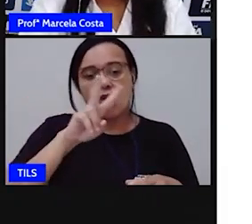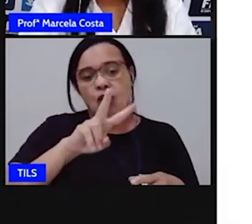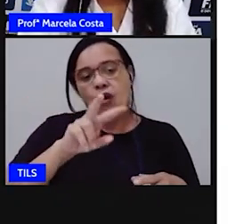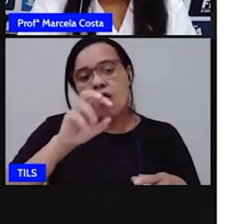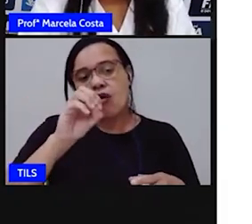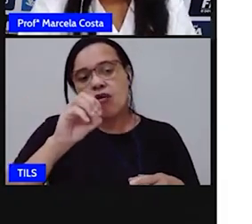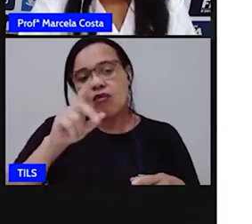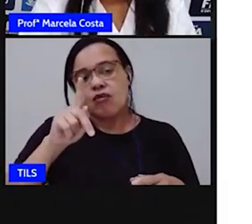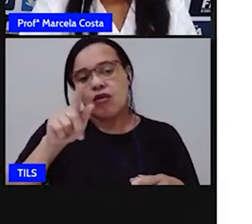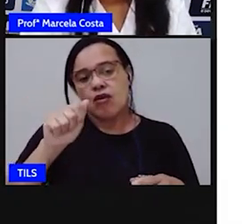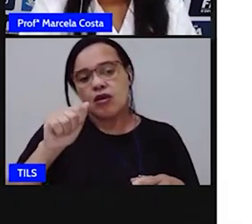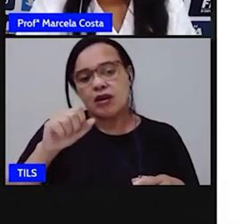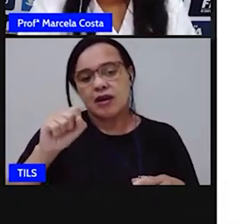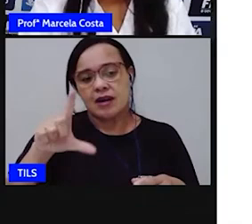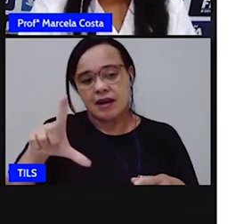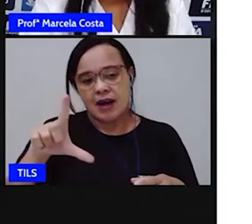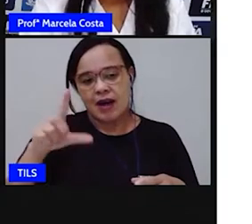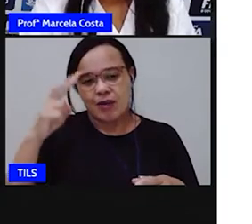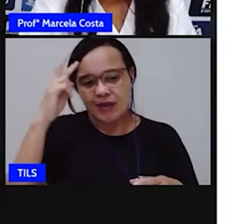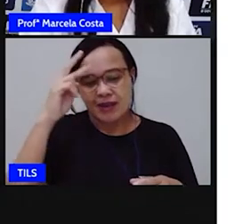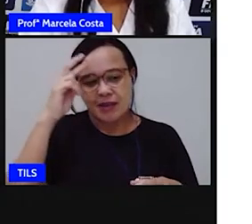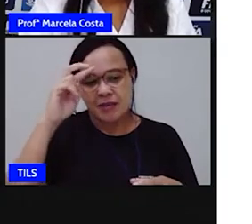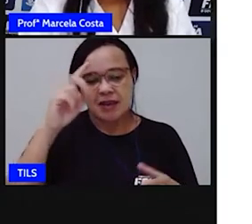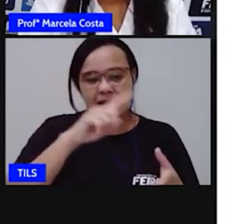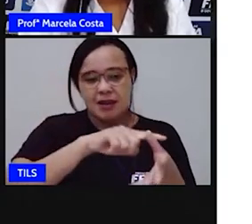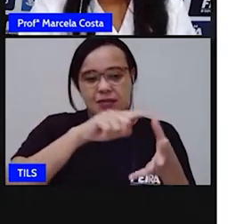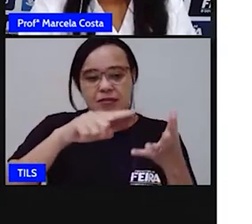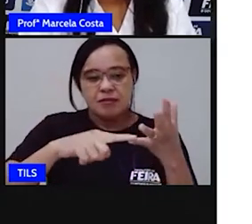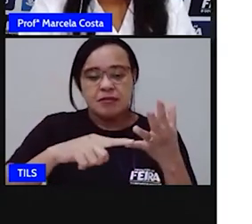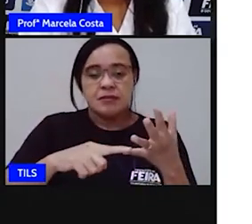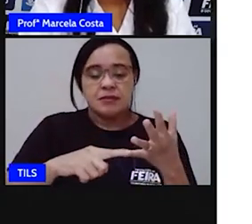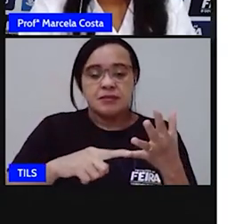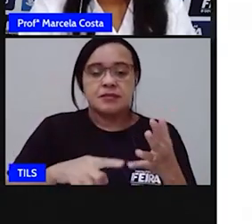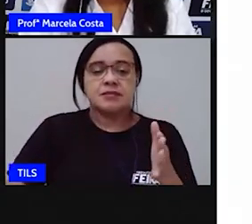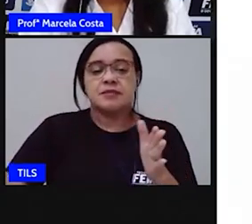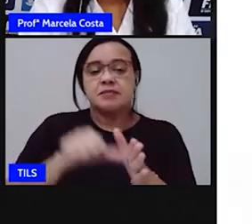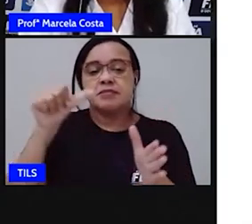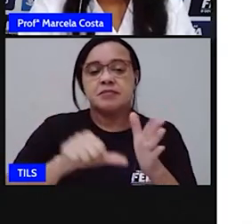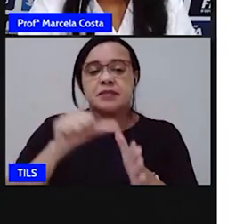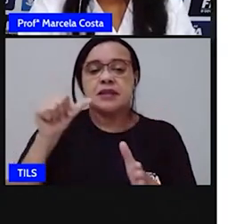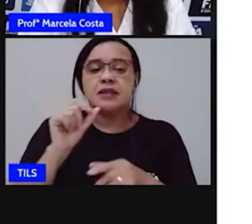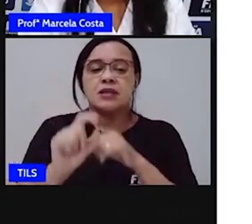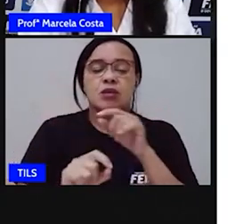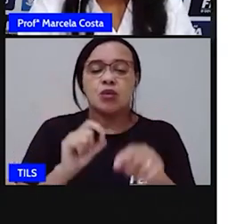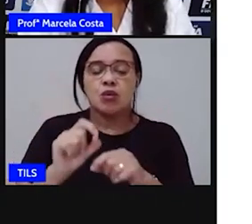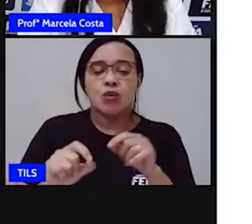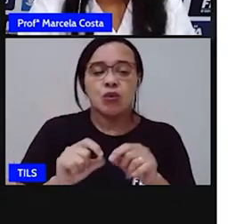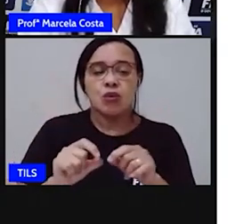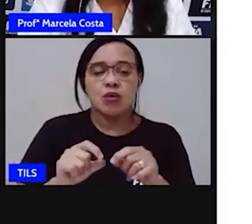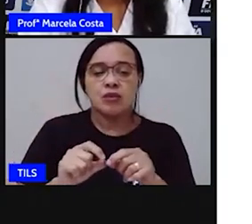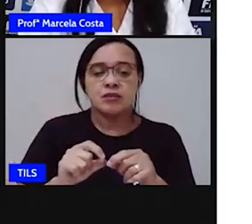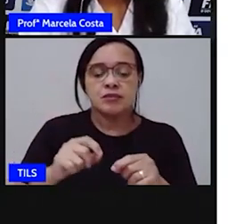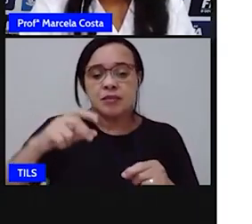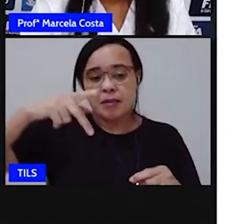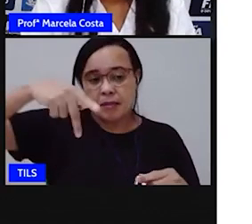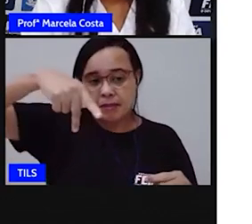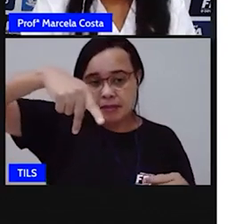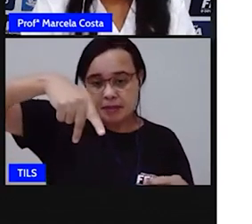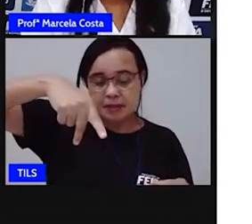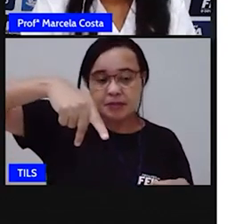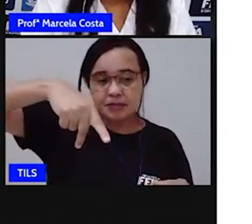U. Olha, aqui na primeira sílaba, eu tenho a consonte P